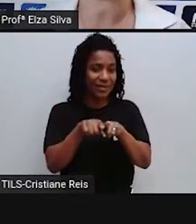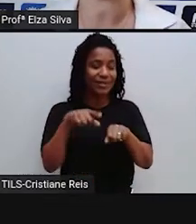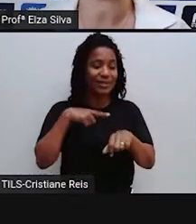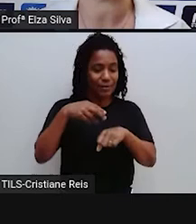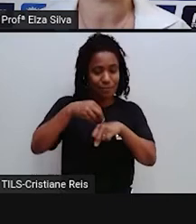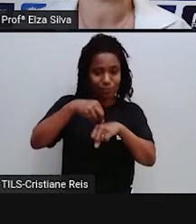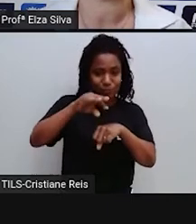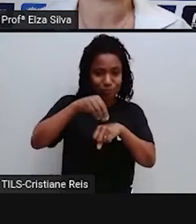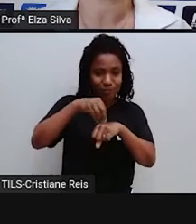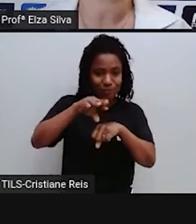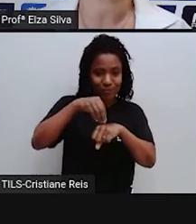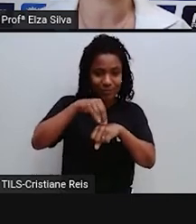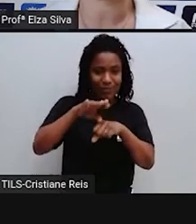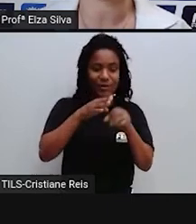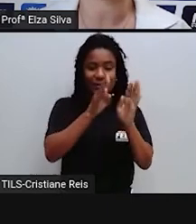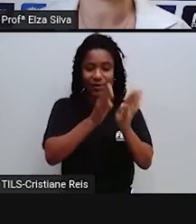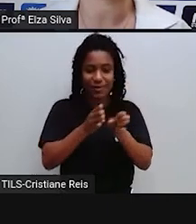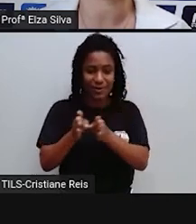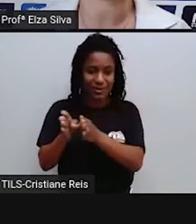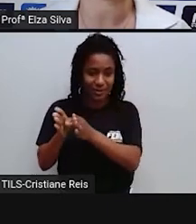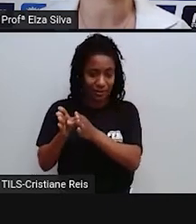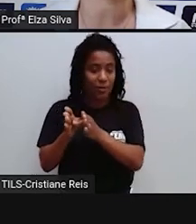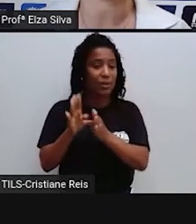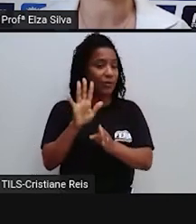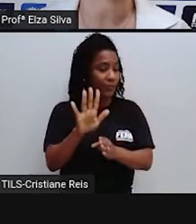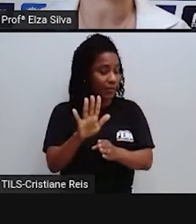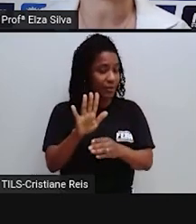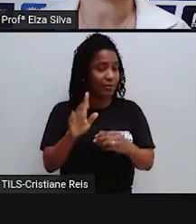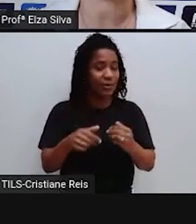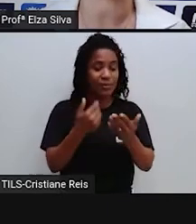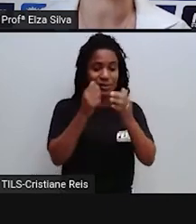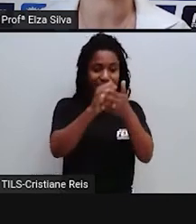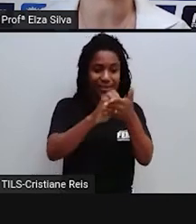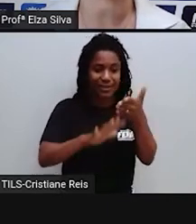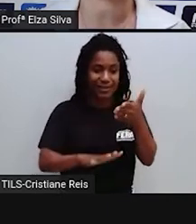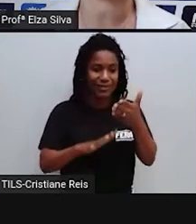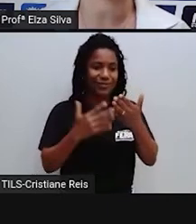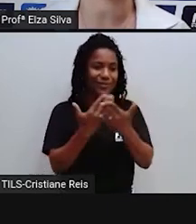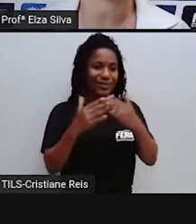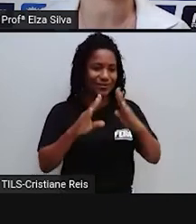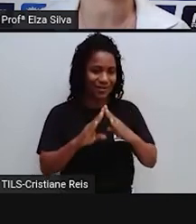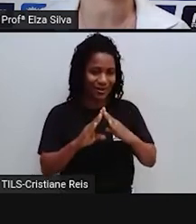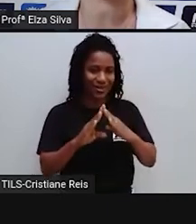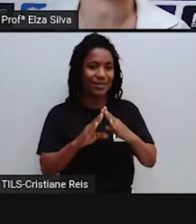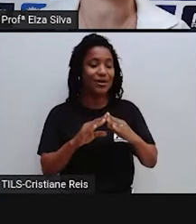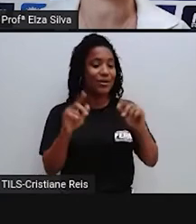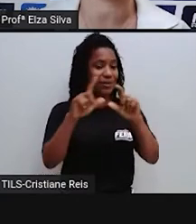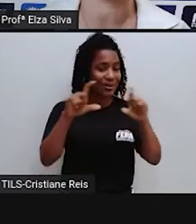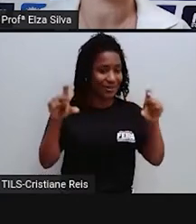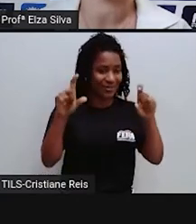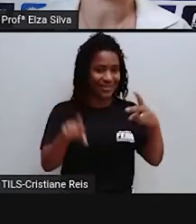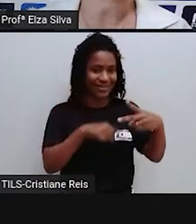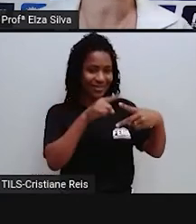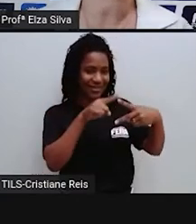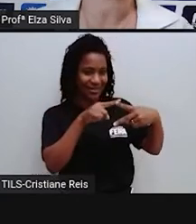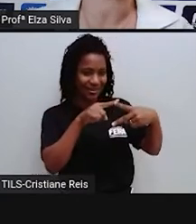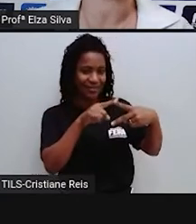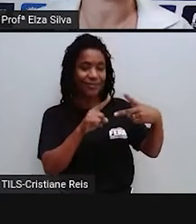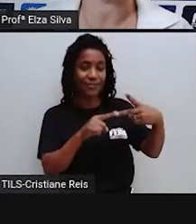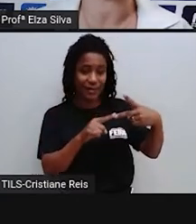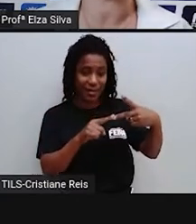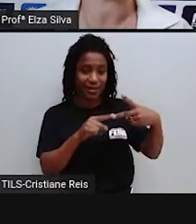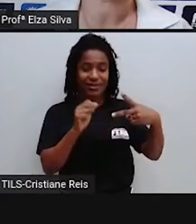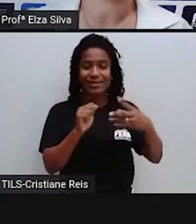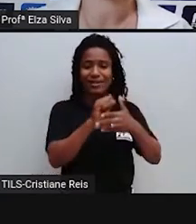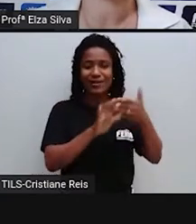organização. Quando você realizar atividade de classe, coloque o título, class, equisessais. Atividade